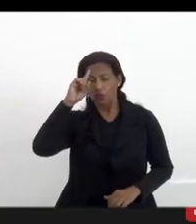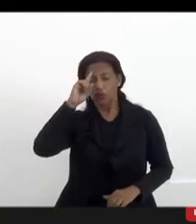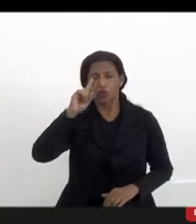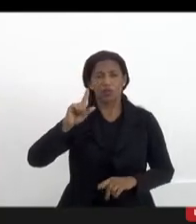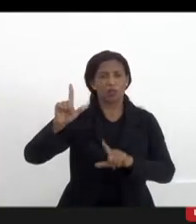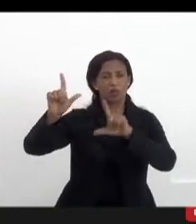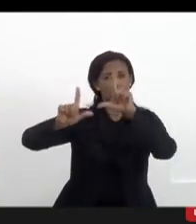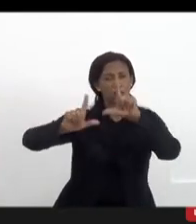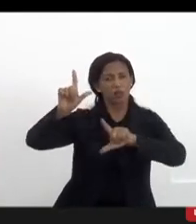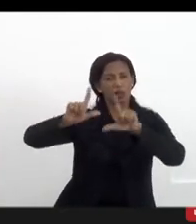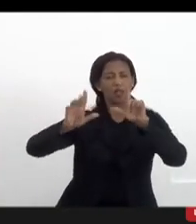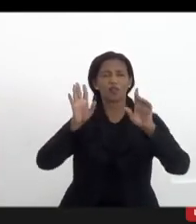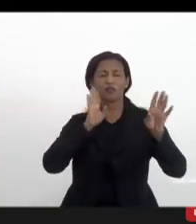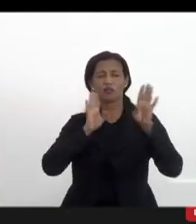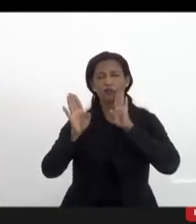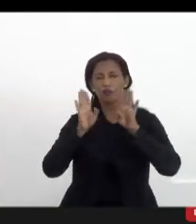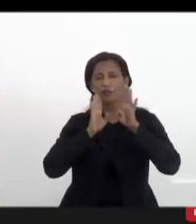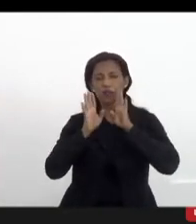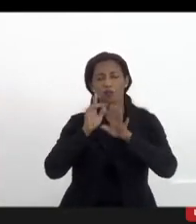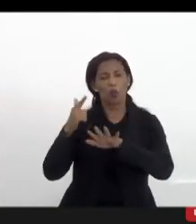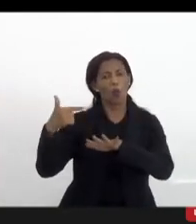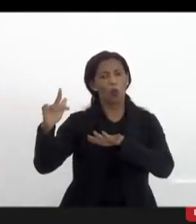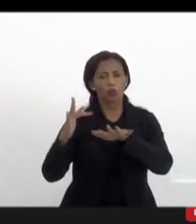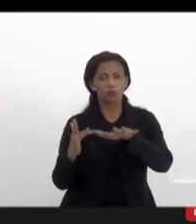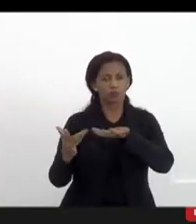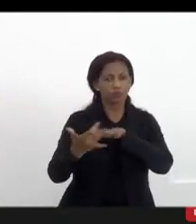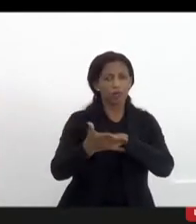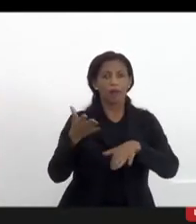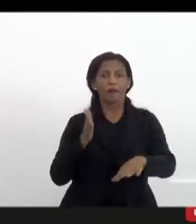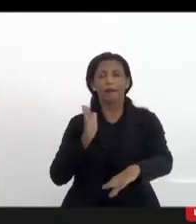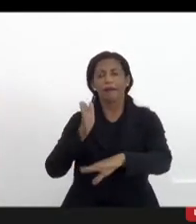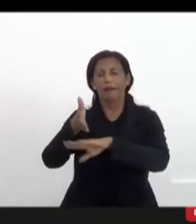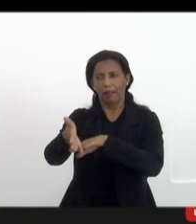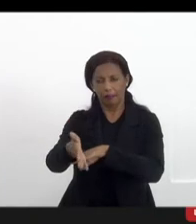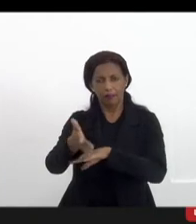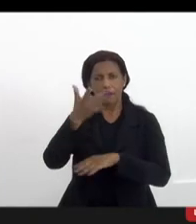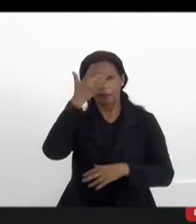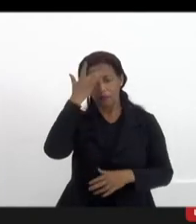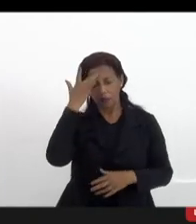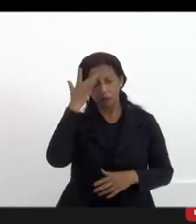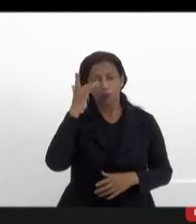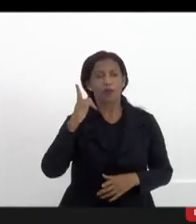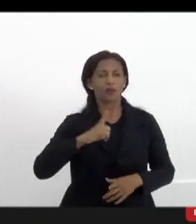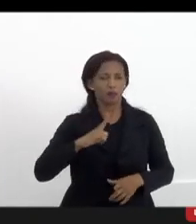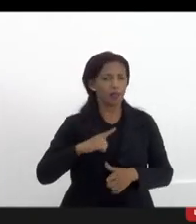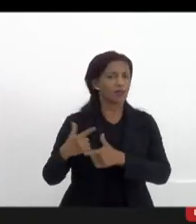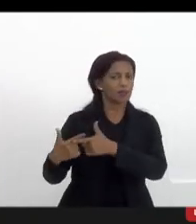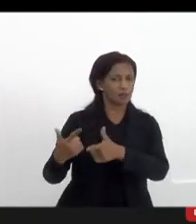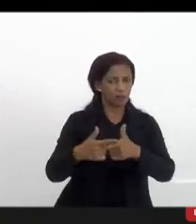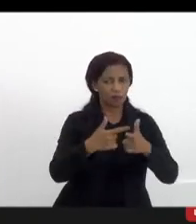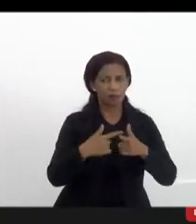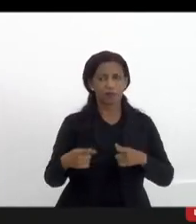ou em outras redes sociais é invadida então a gente tem essa luta também